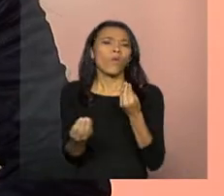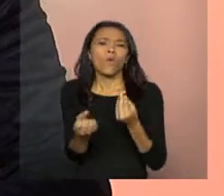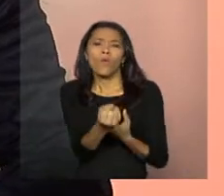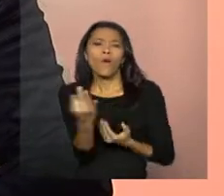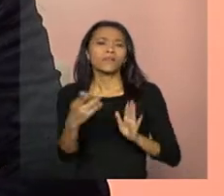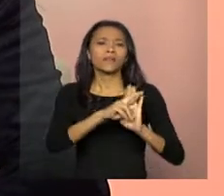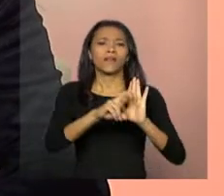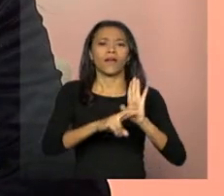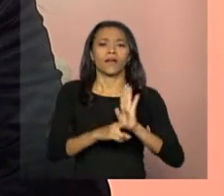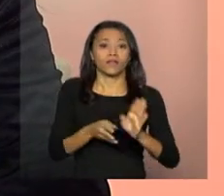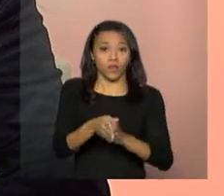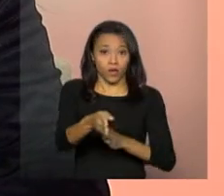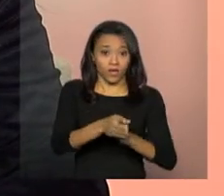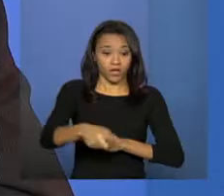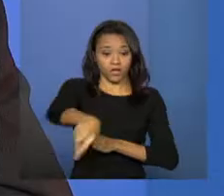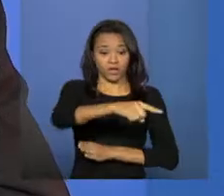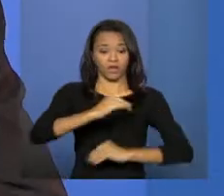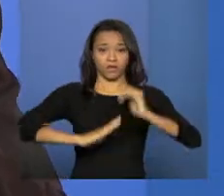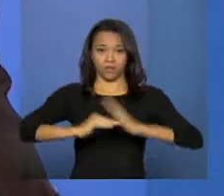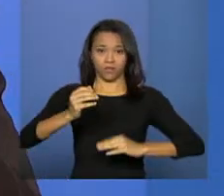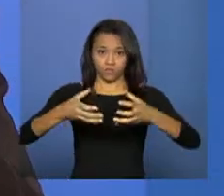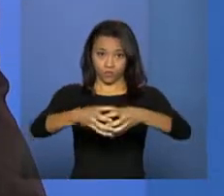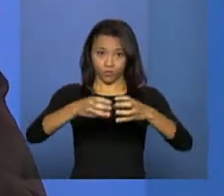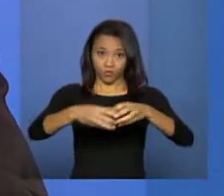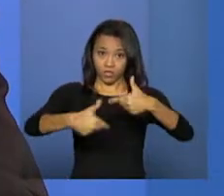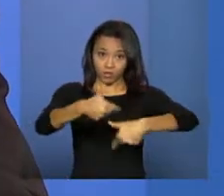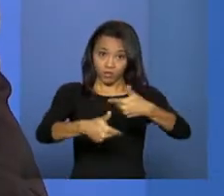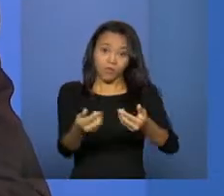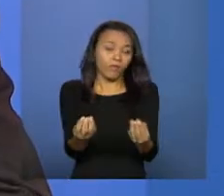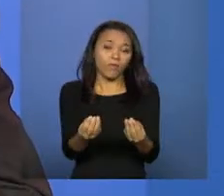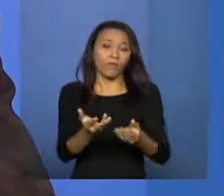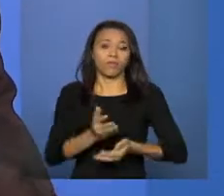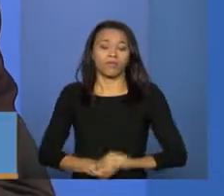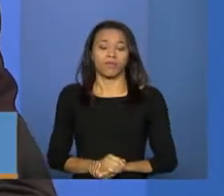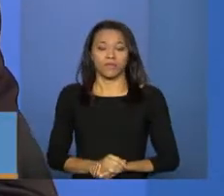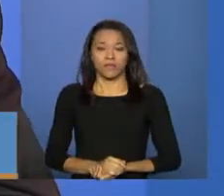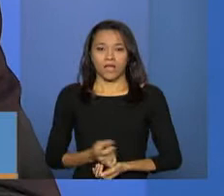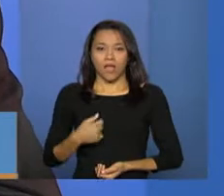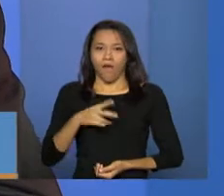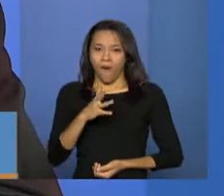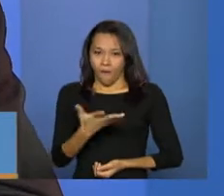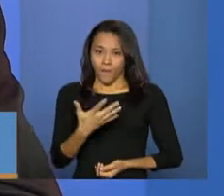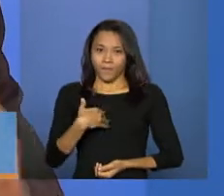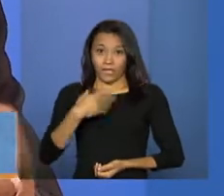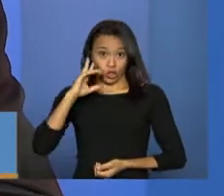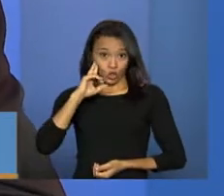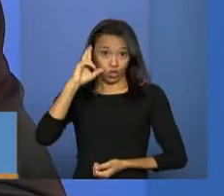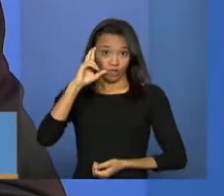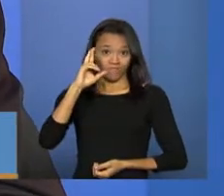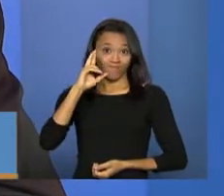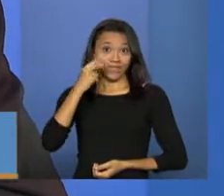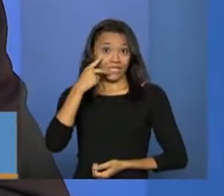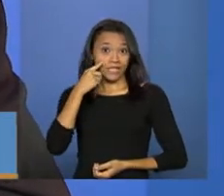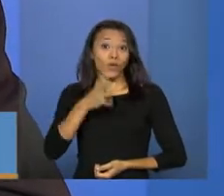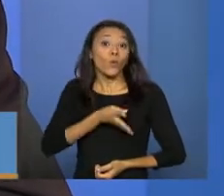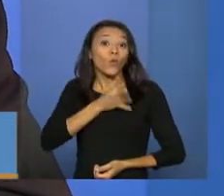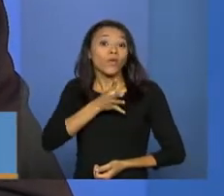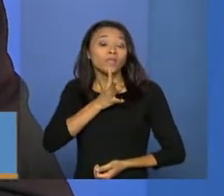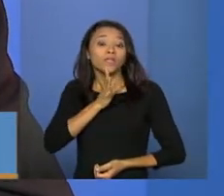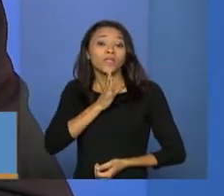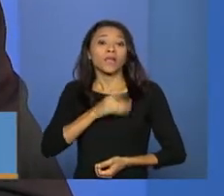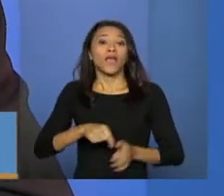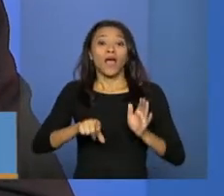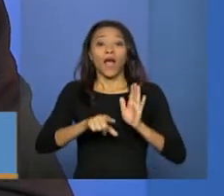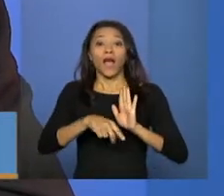equipes? Bom, eu acho que os gestores têm que estar muito atentos a todas as normativas do